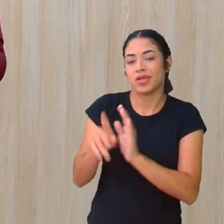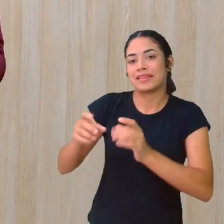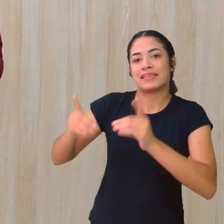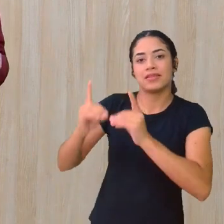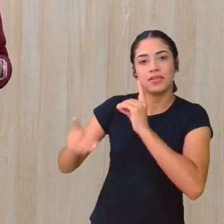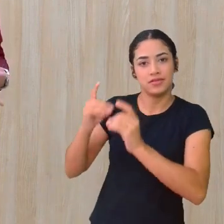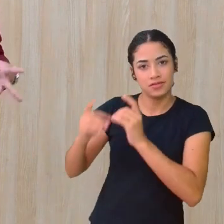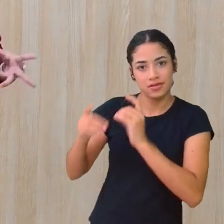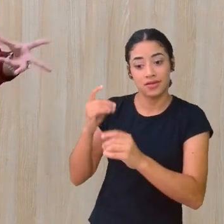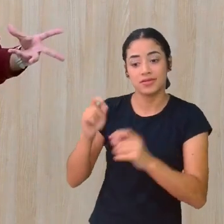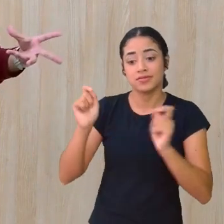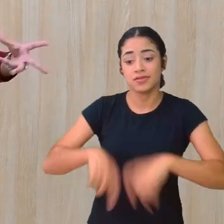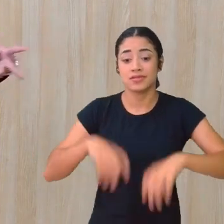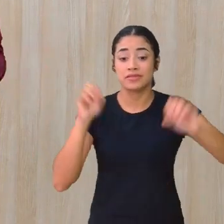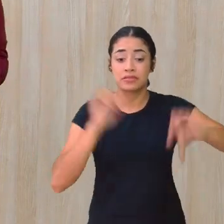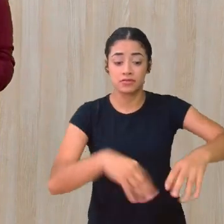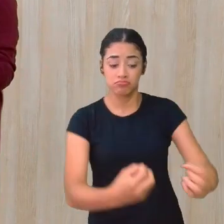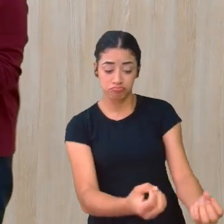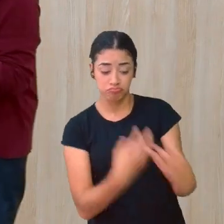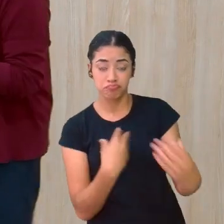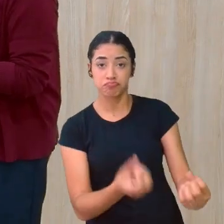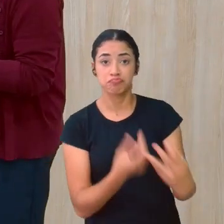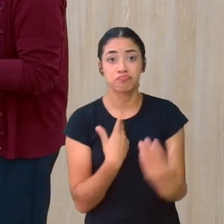forma educativa Até